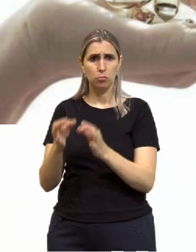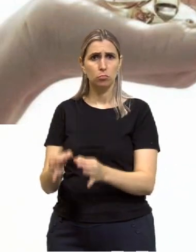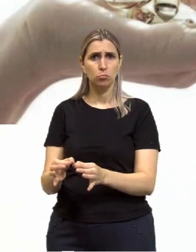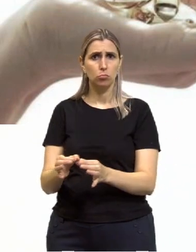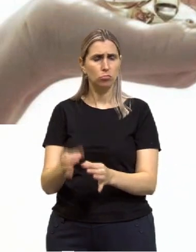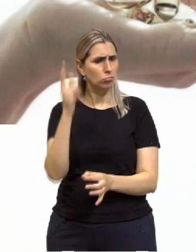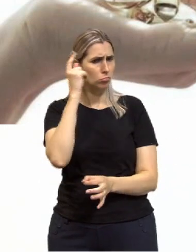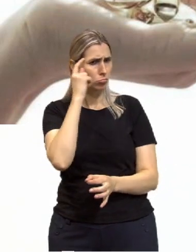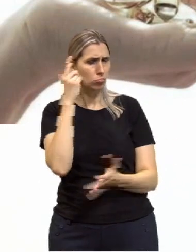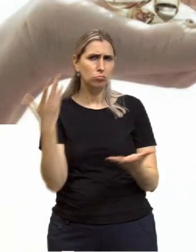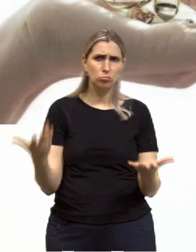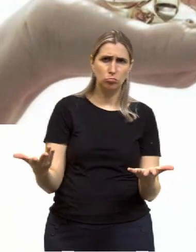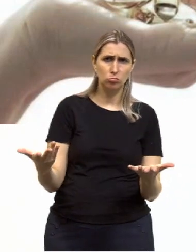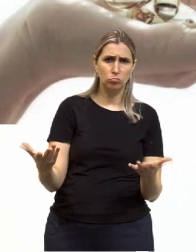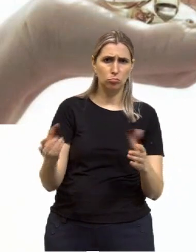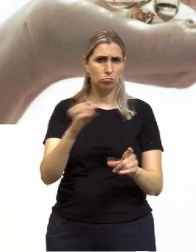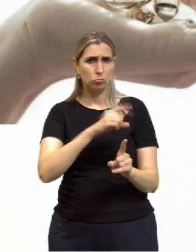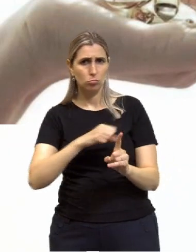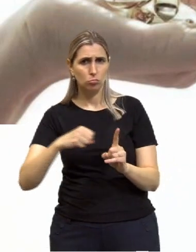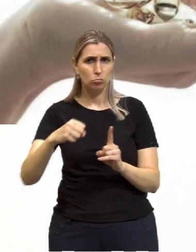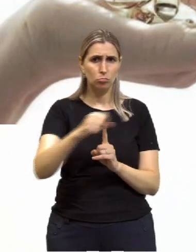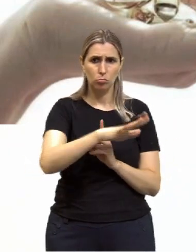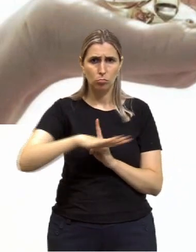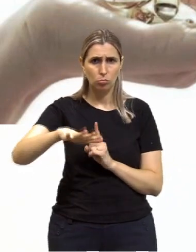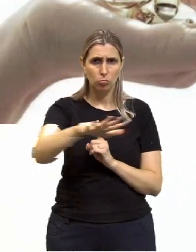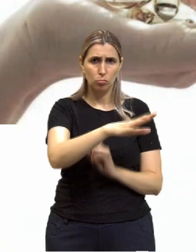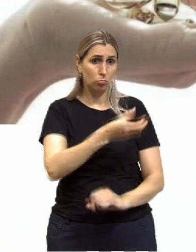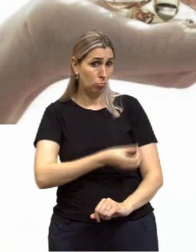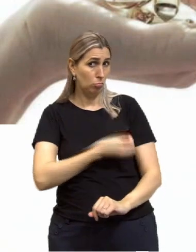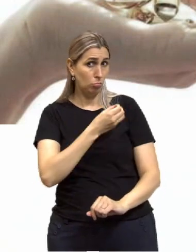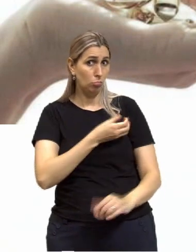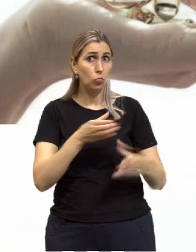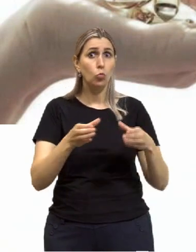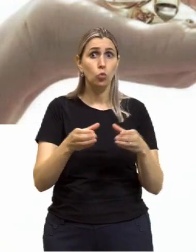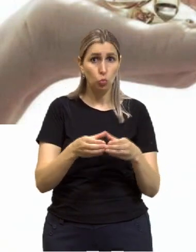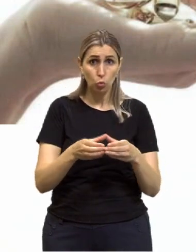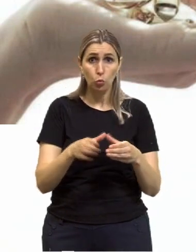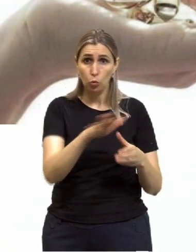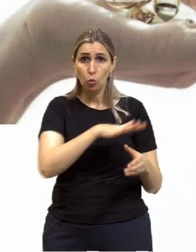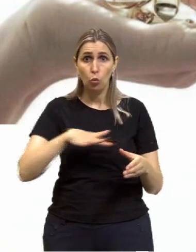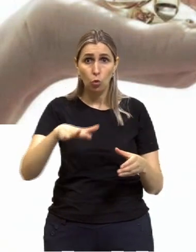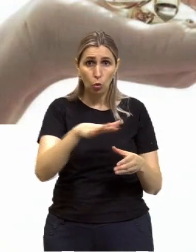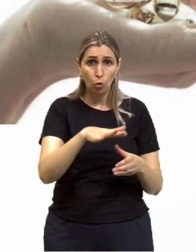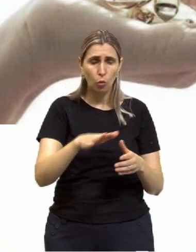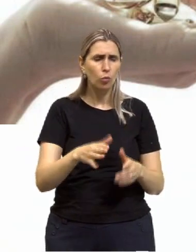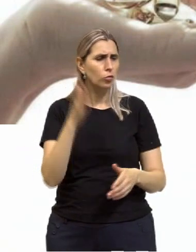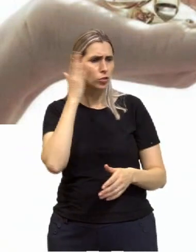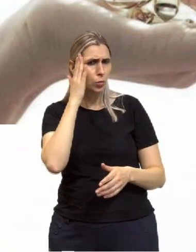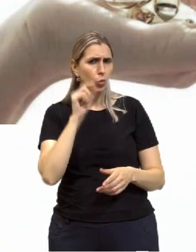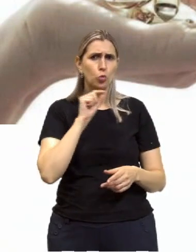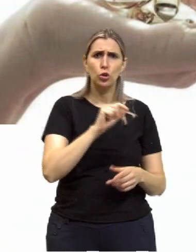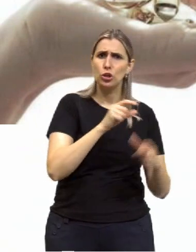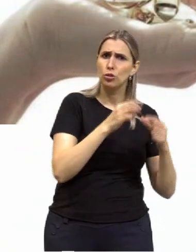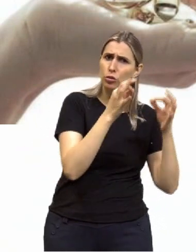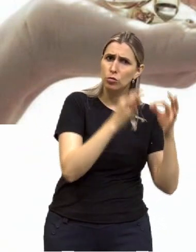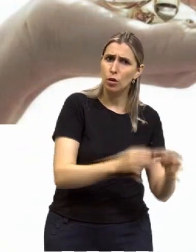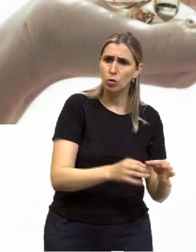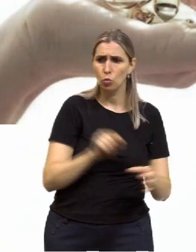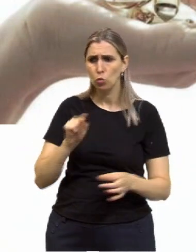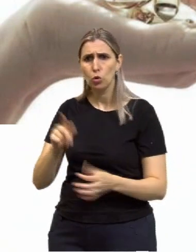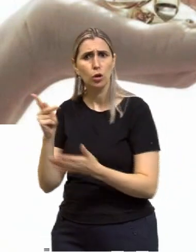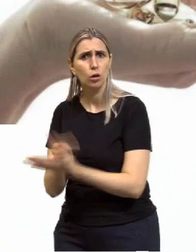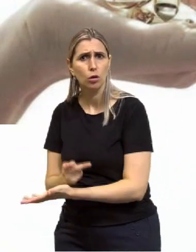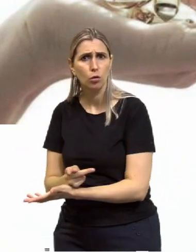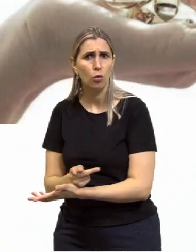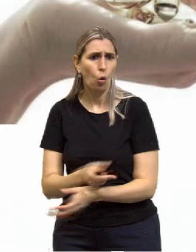Pensando aqui em uma sociedade ou viver na coletividade, como distinguir o que é certo do que é errado?